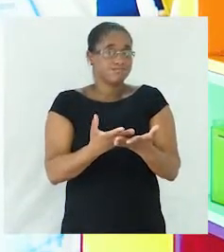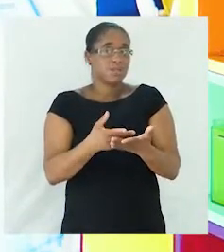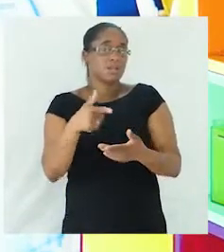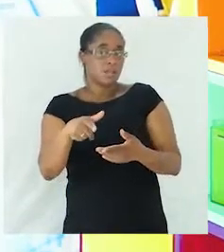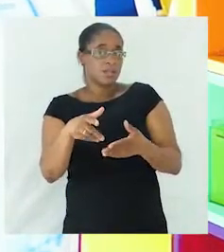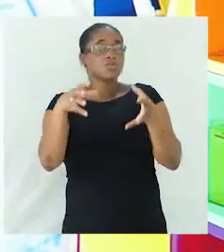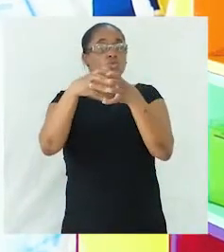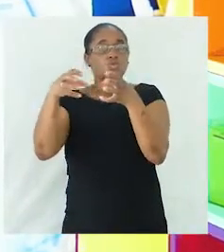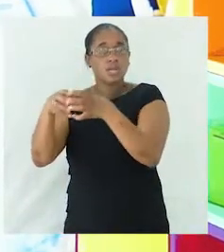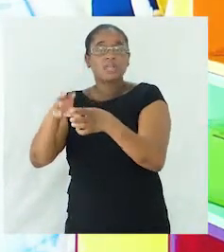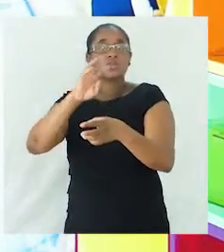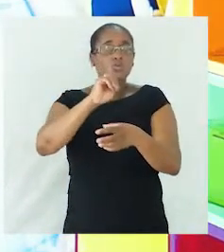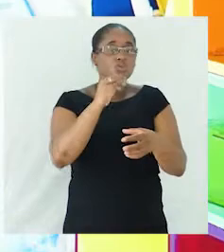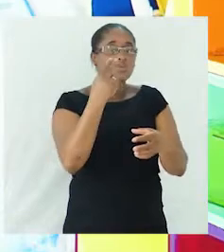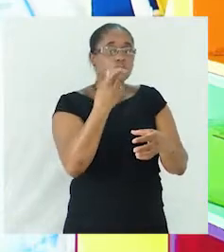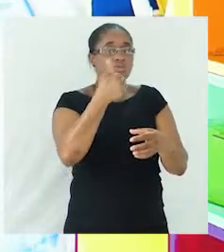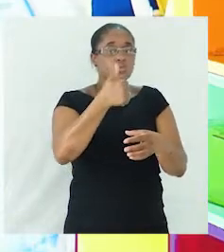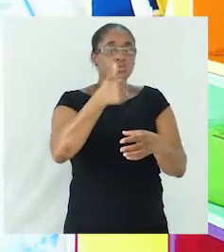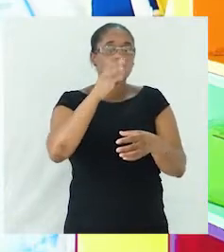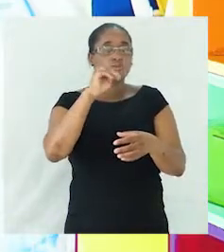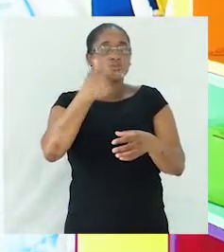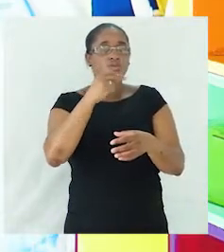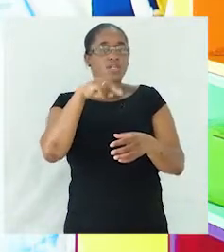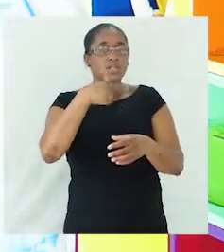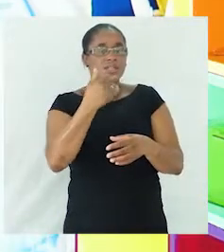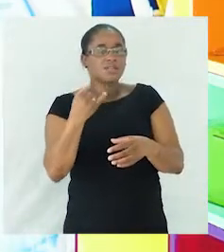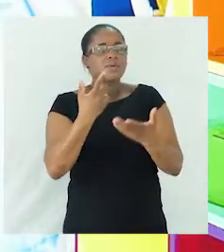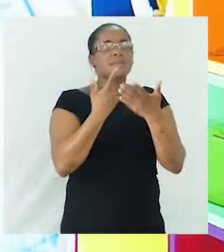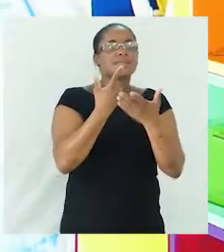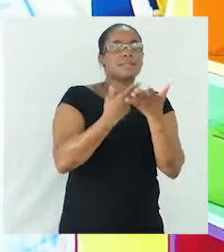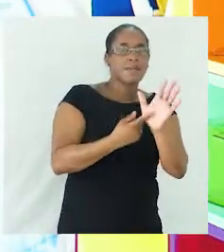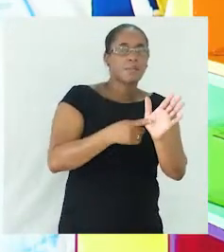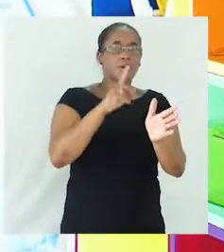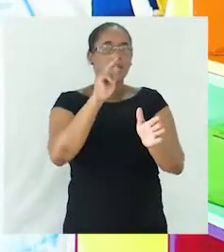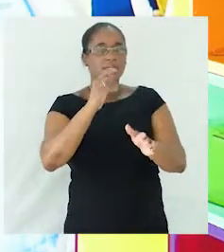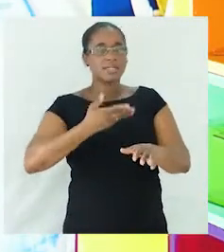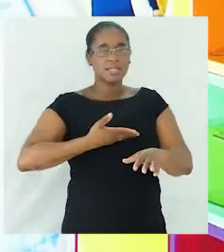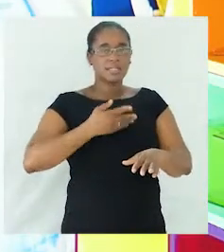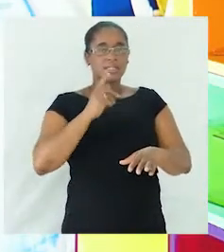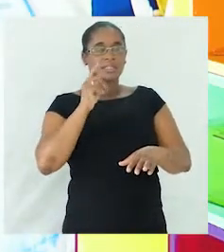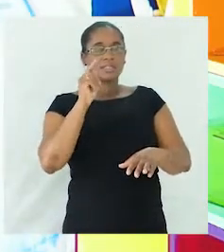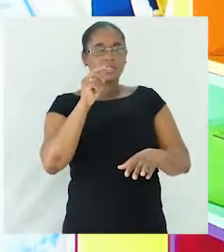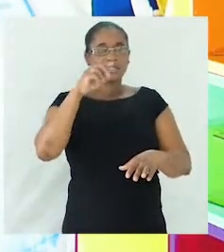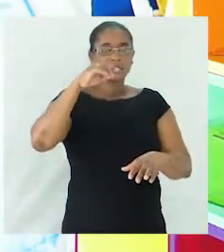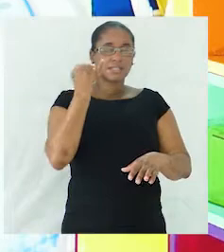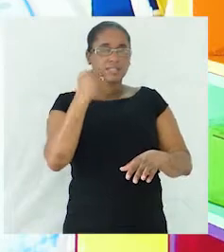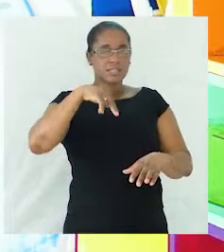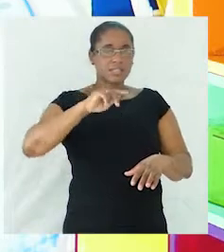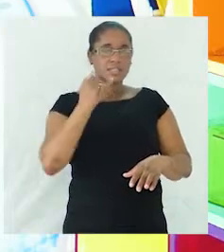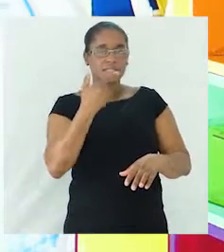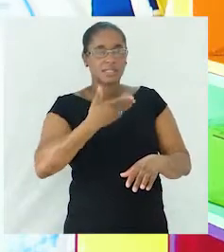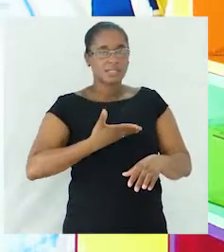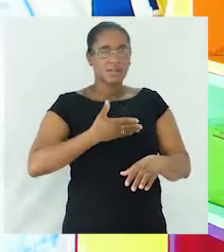dos substantivos. Por exemplo, idneida, nós chamamos de substantivo próprio. Porquê? Porque é um nome que me